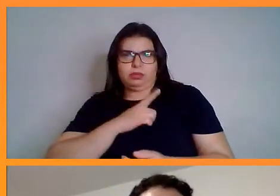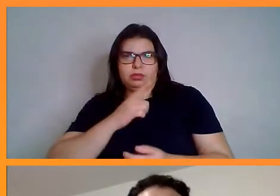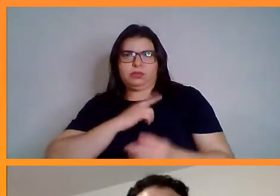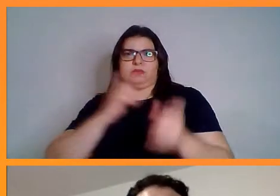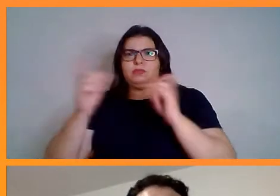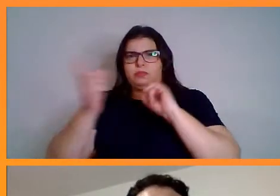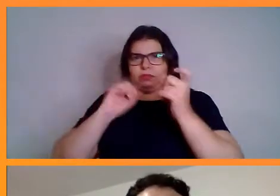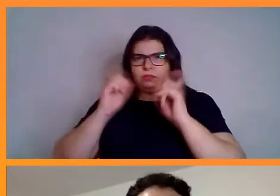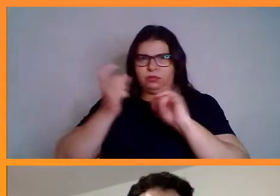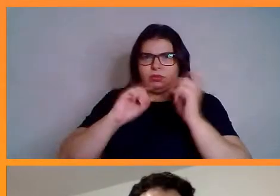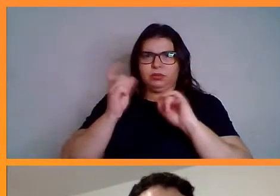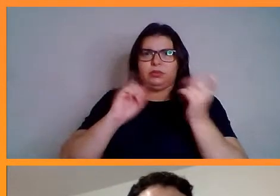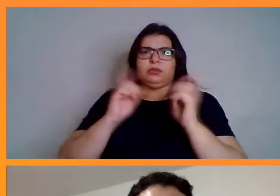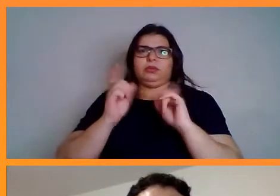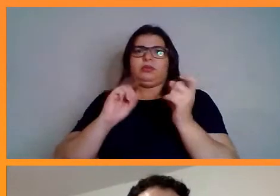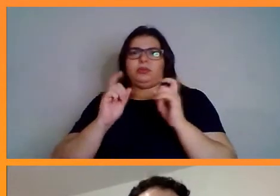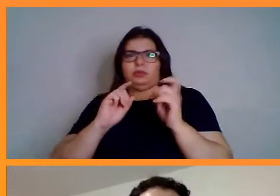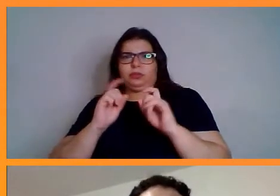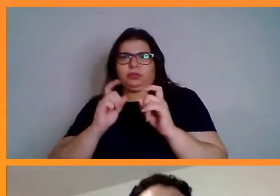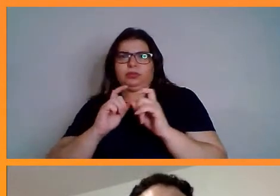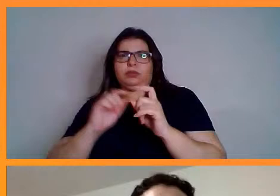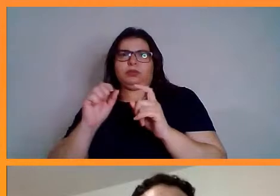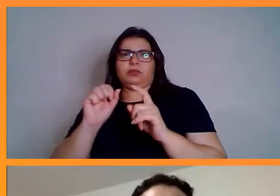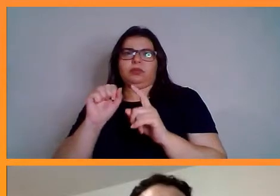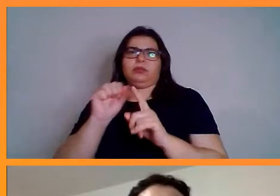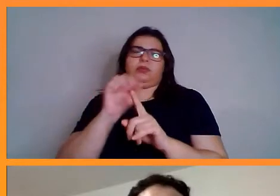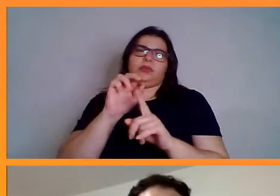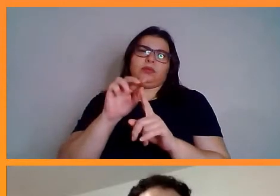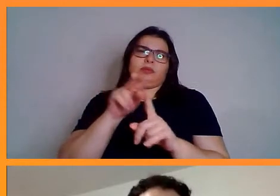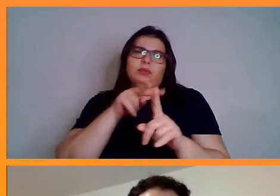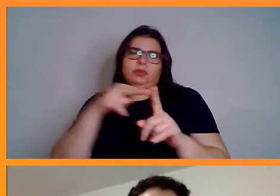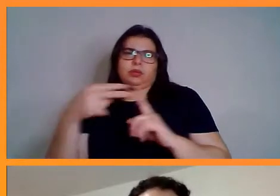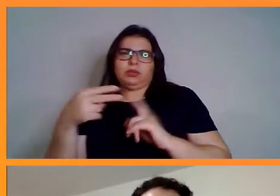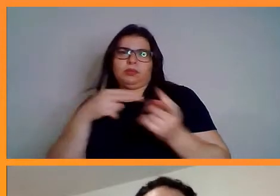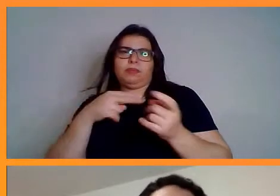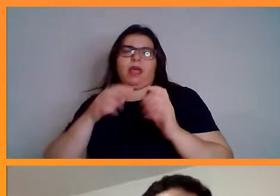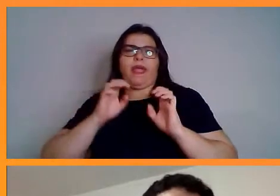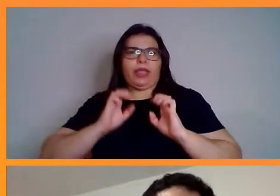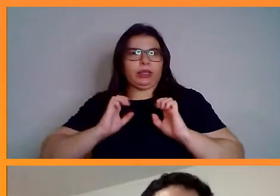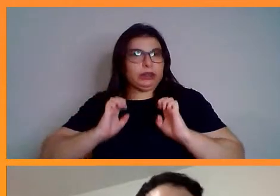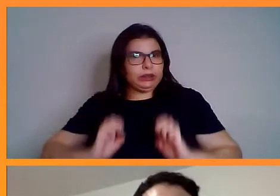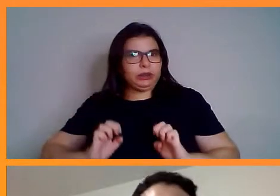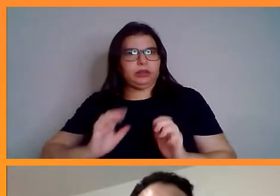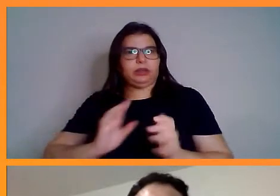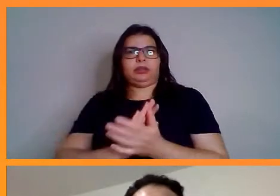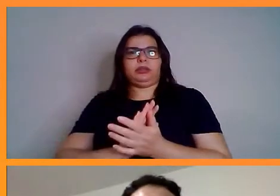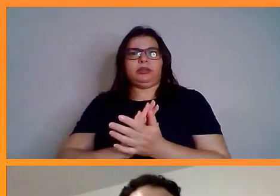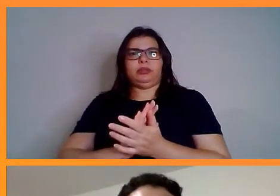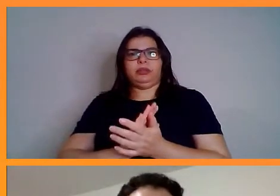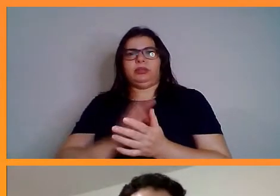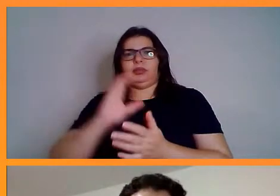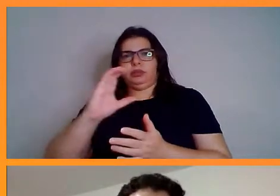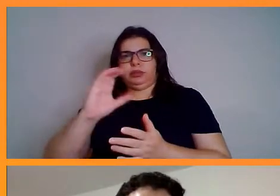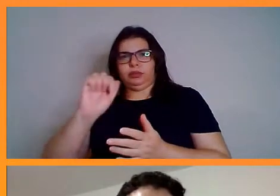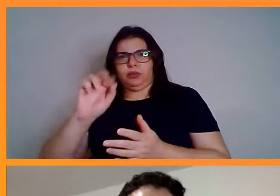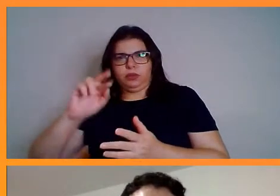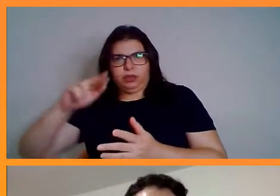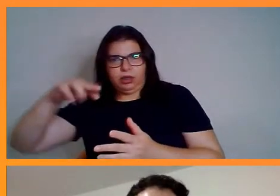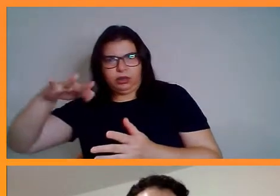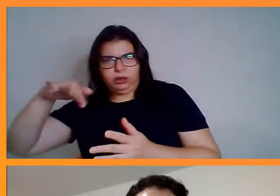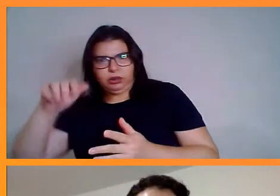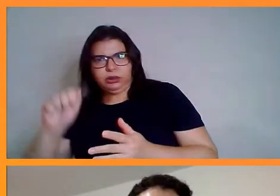na clonagem e outras biotecnologias. Na sua opinião, até onde a ciência pode ir? E lhe parabeniza pela sua apresentação.